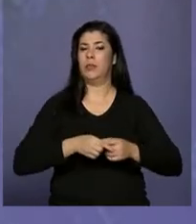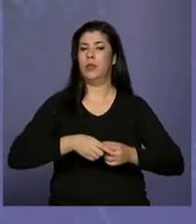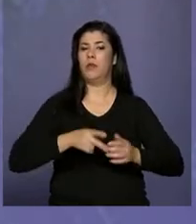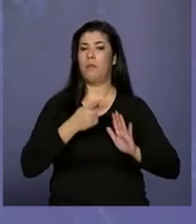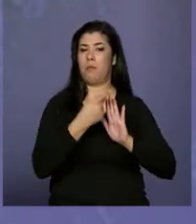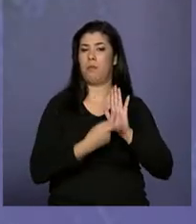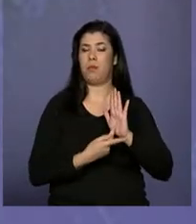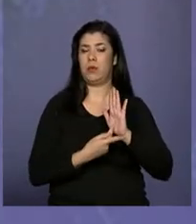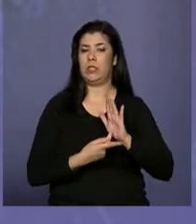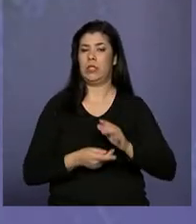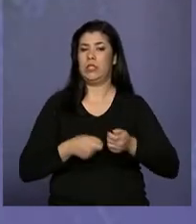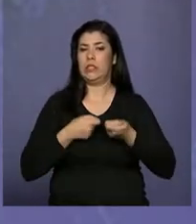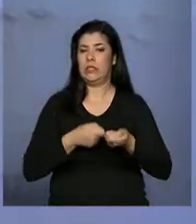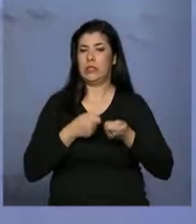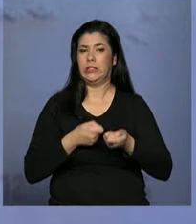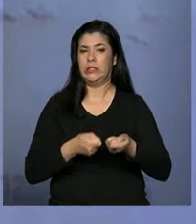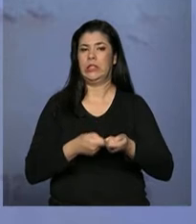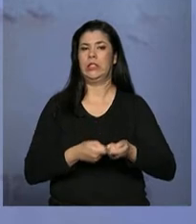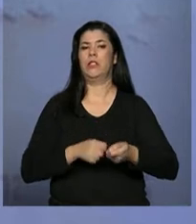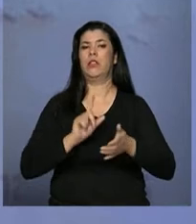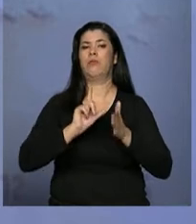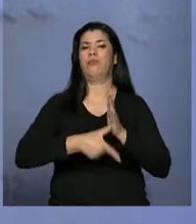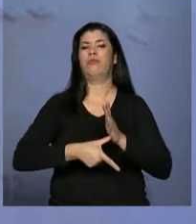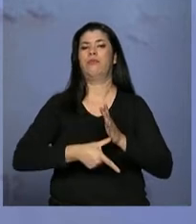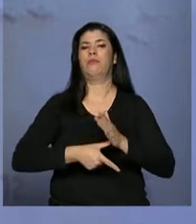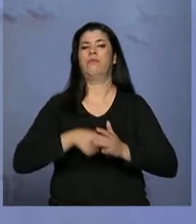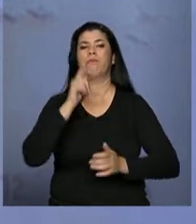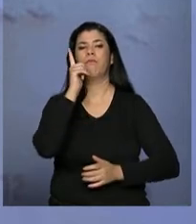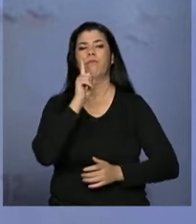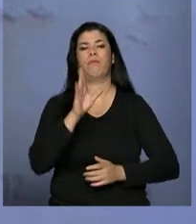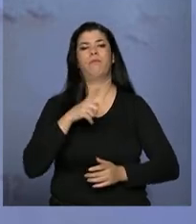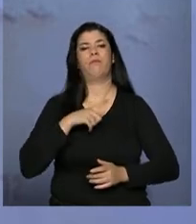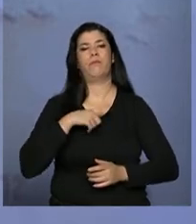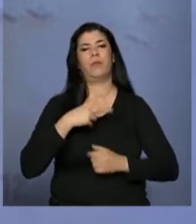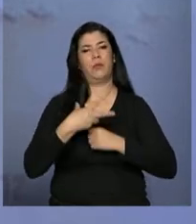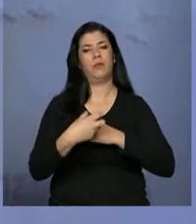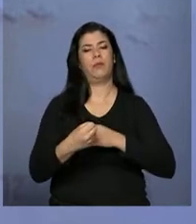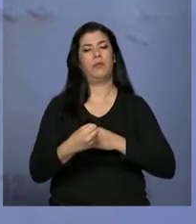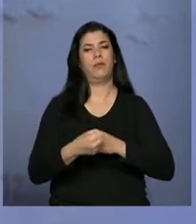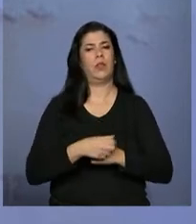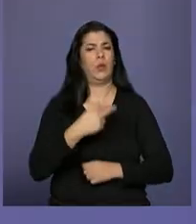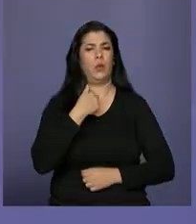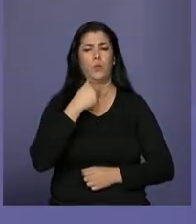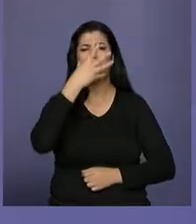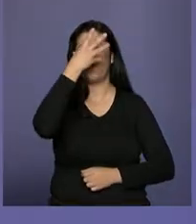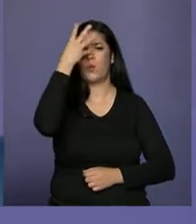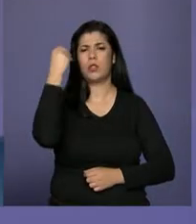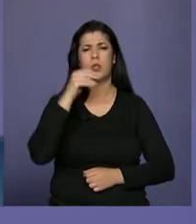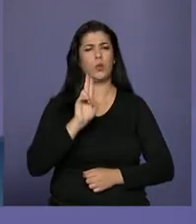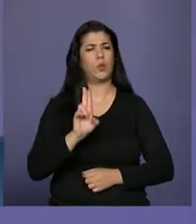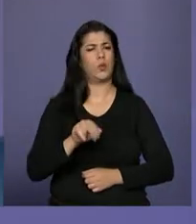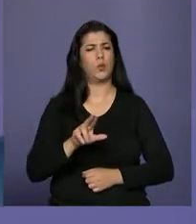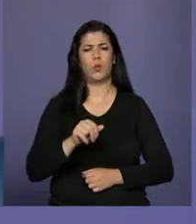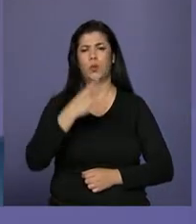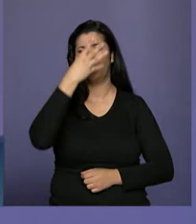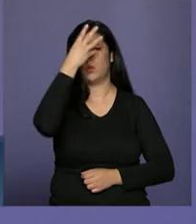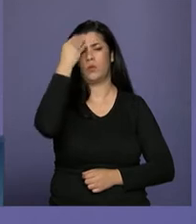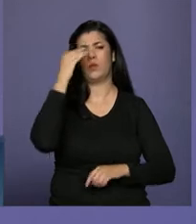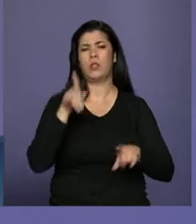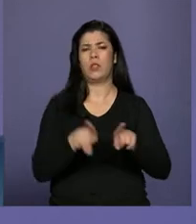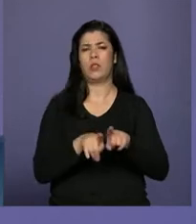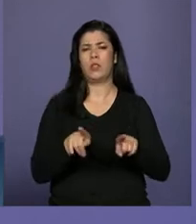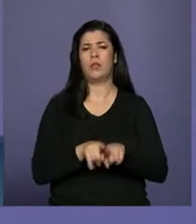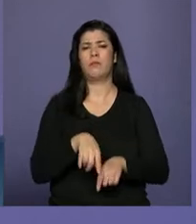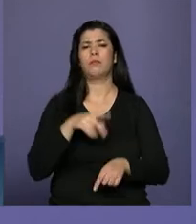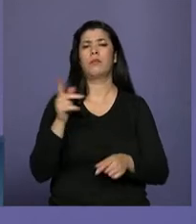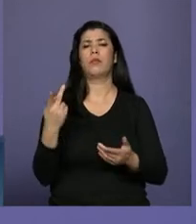anular as conquistas alcançadas. Não podemos nos esquecer e jamais nos esqueceremos da